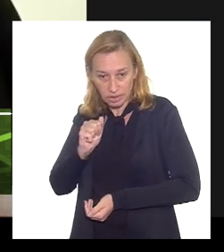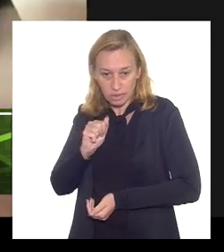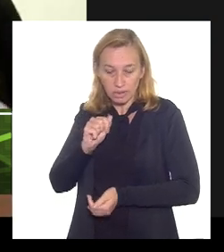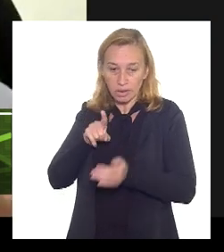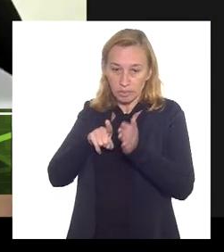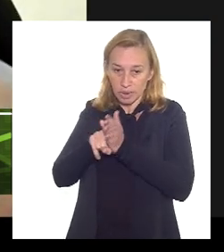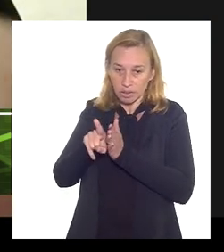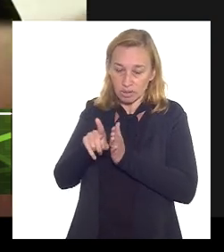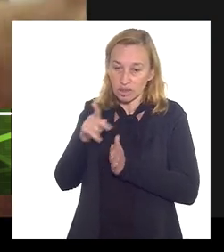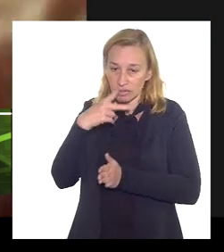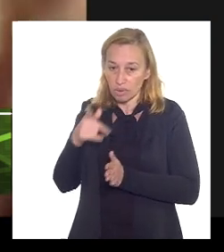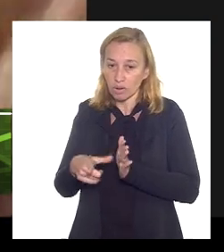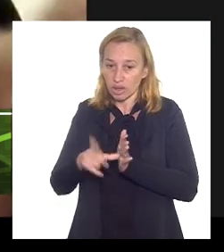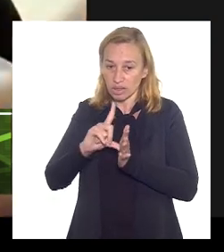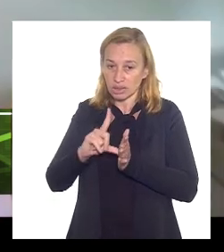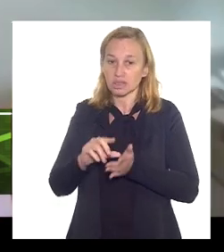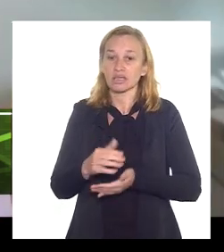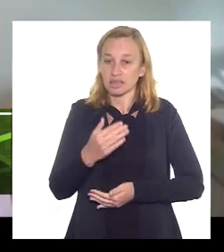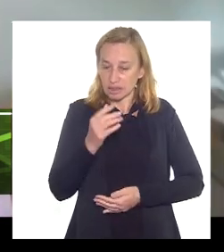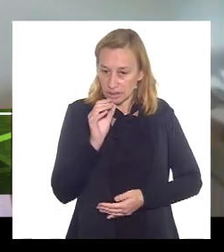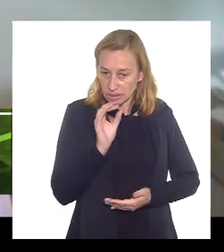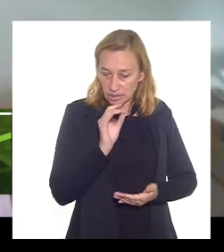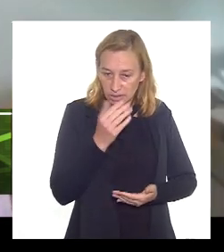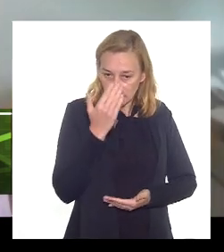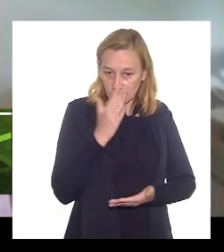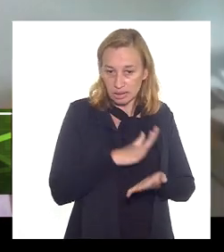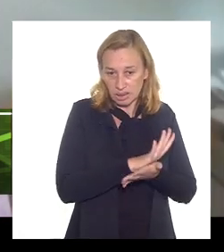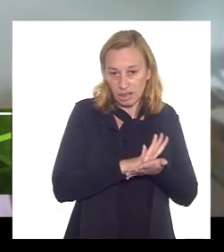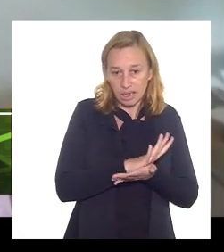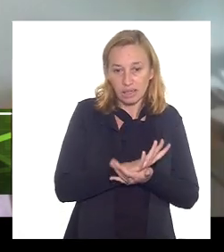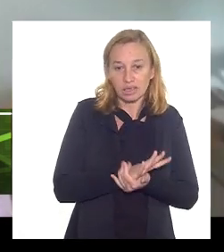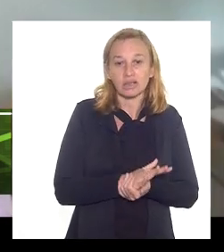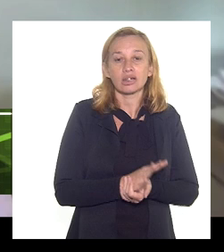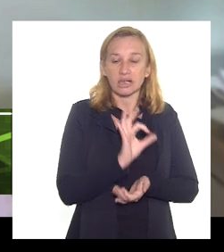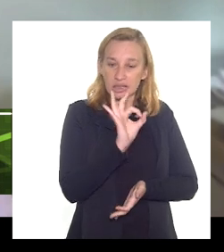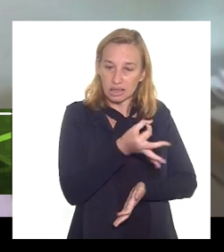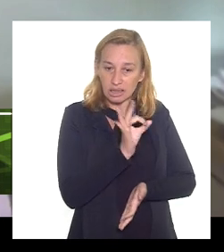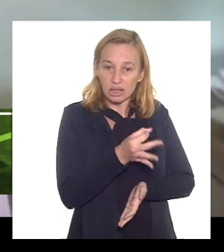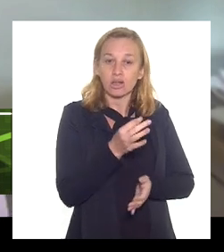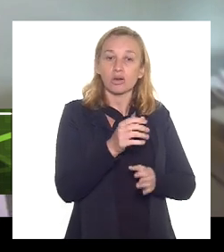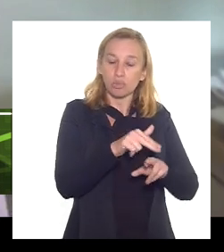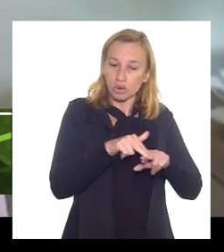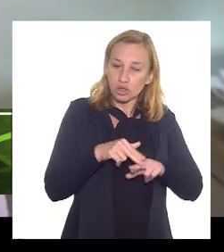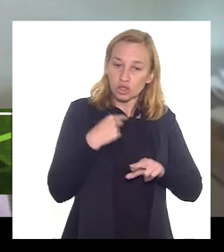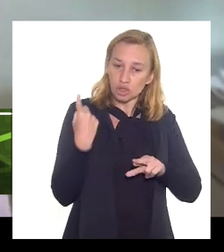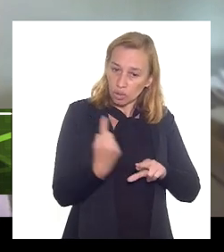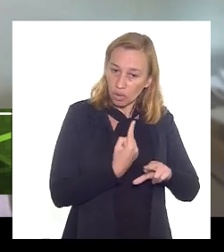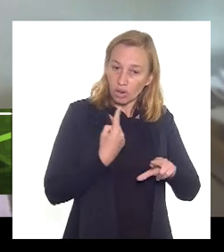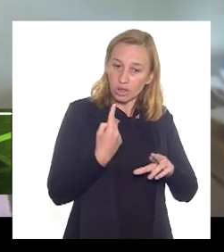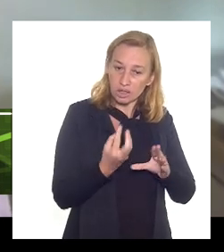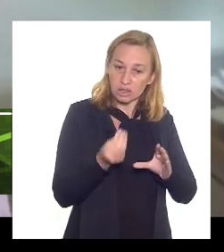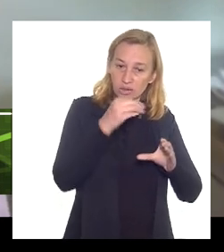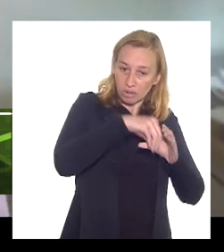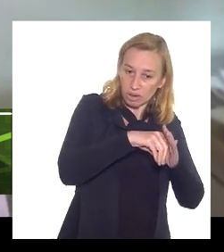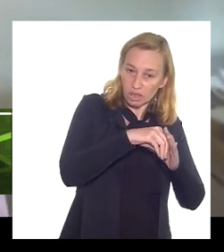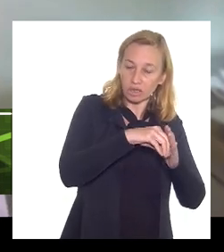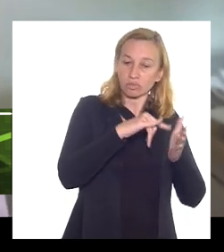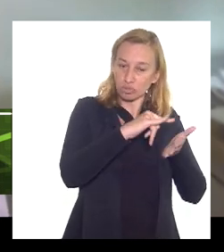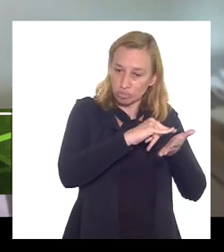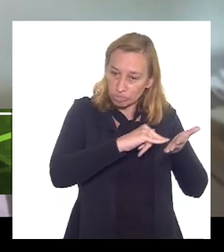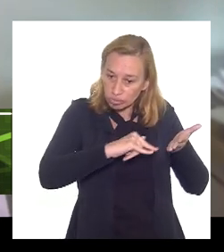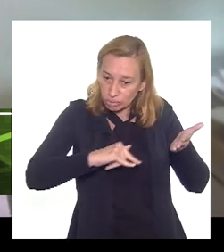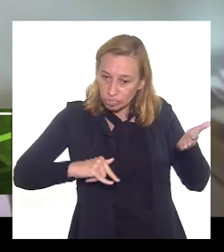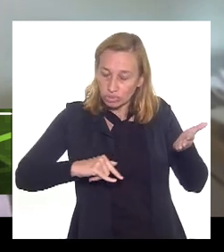que ele levantou lá atrás obrigado exatamente para isso deputado Carlos Macedo nós colocamos isso nos questionamentos